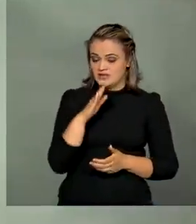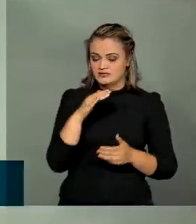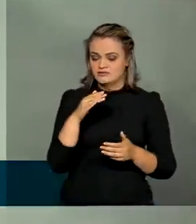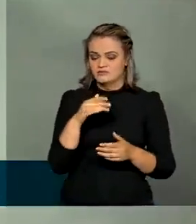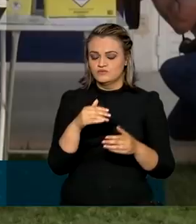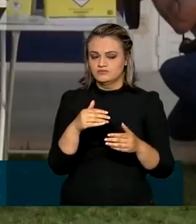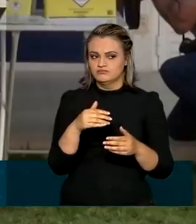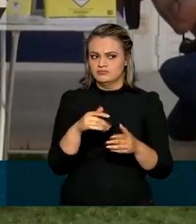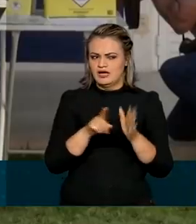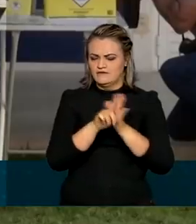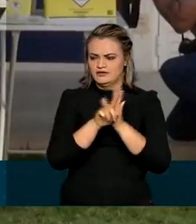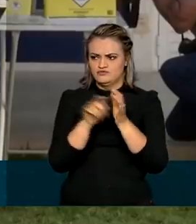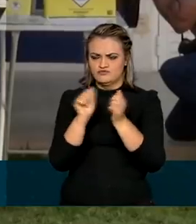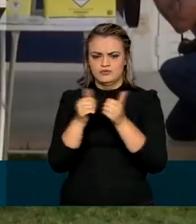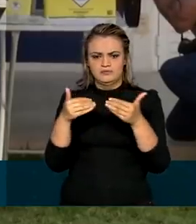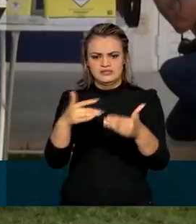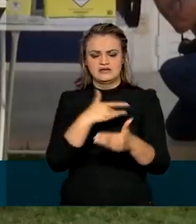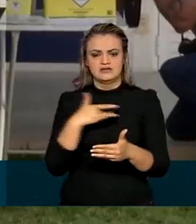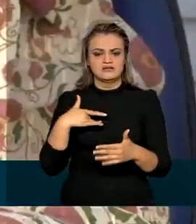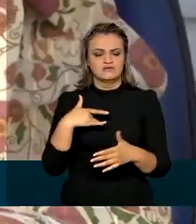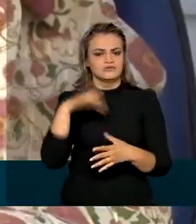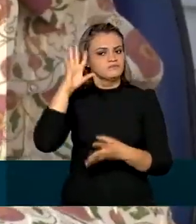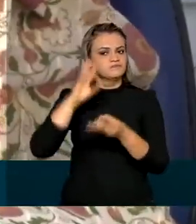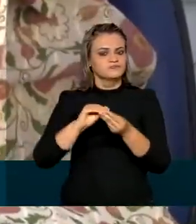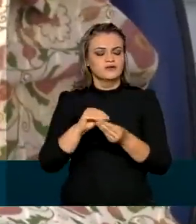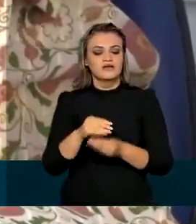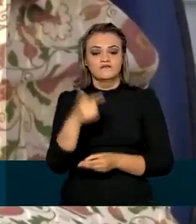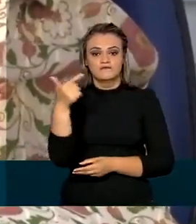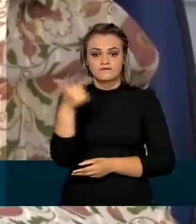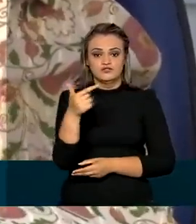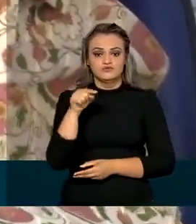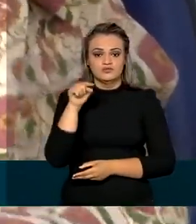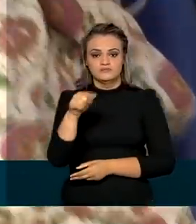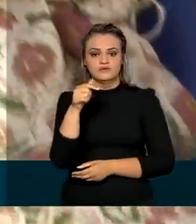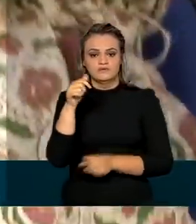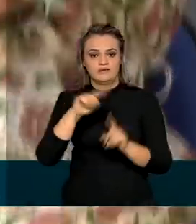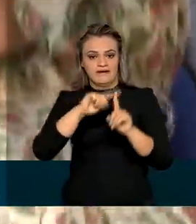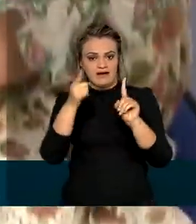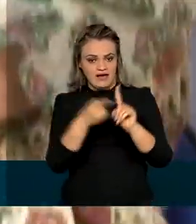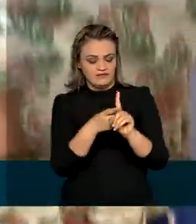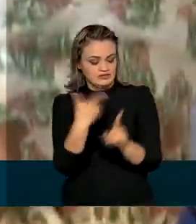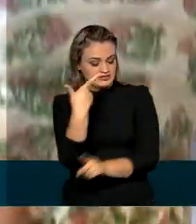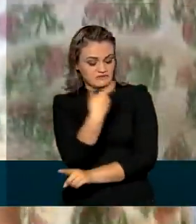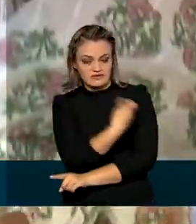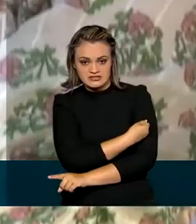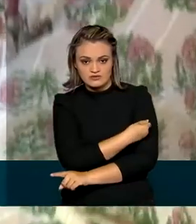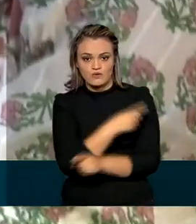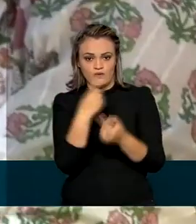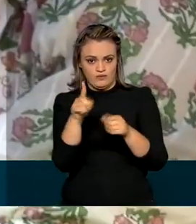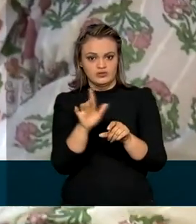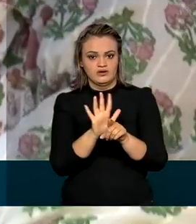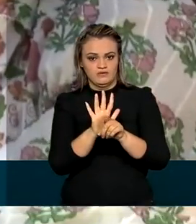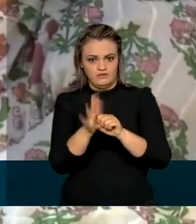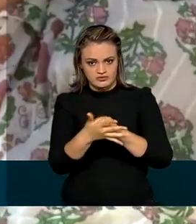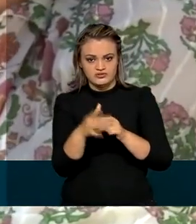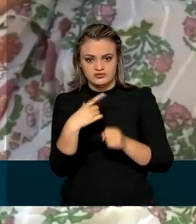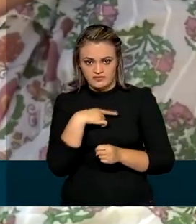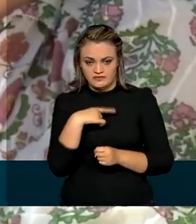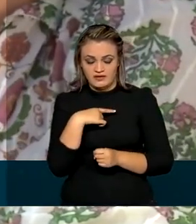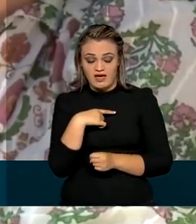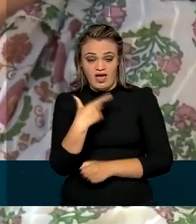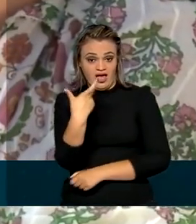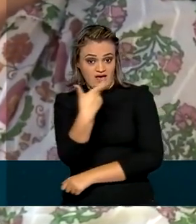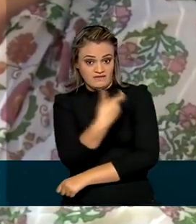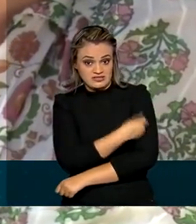Ministério da Saúde, 22.295 gestantes foram vacinadas contra a Covid-19. A